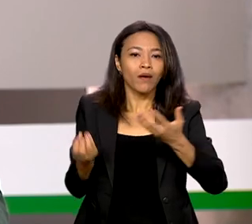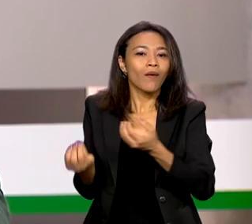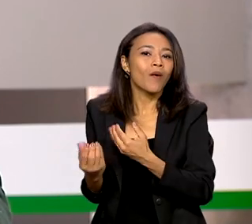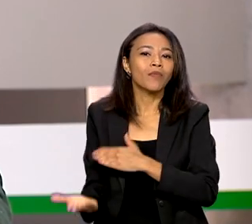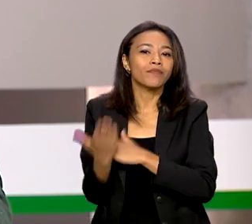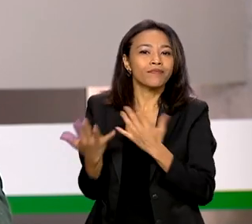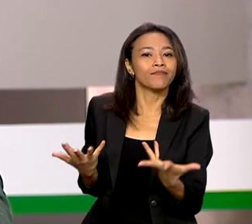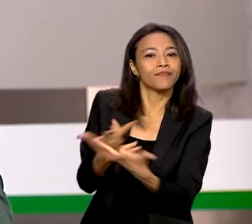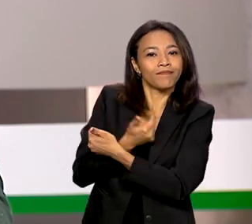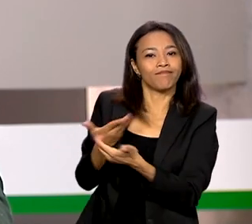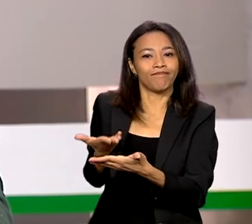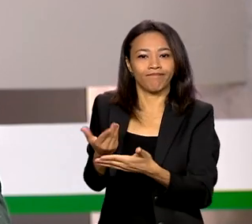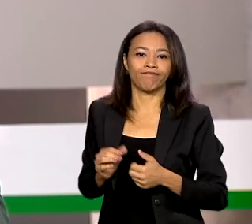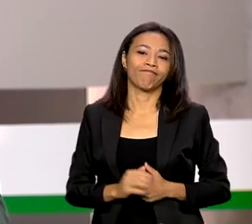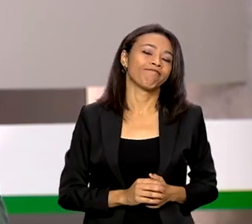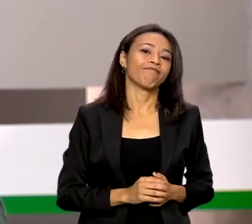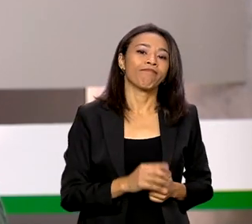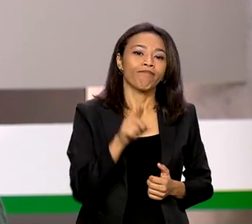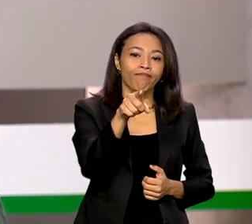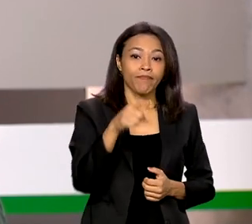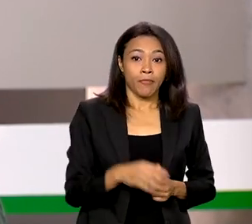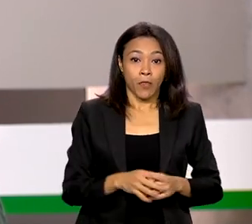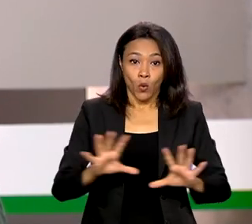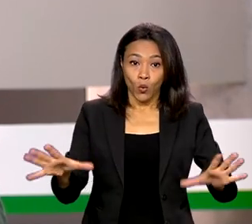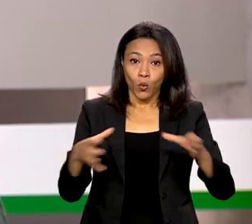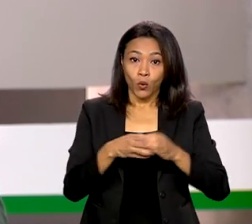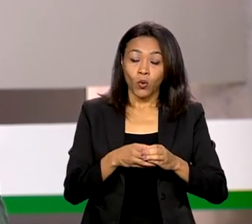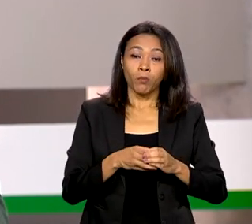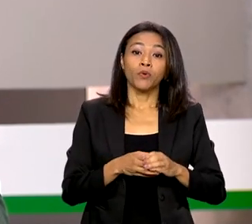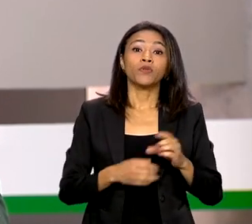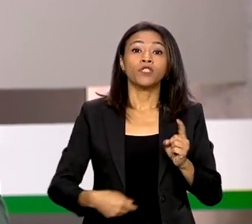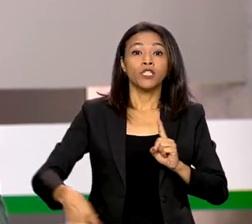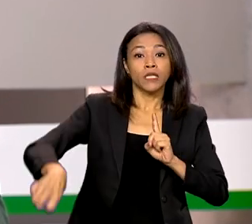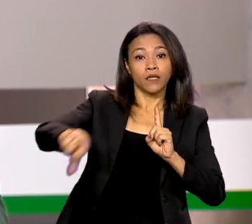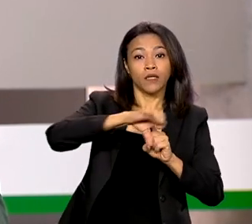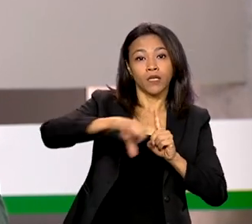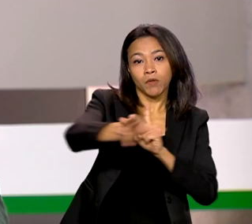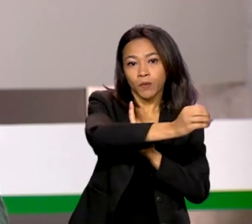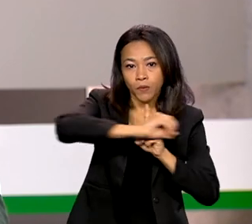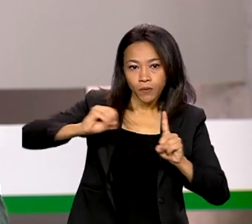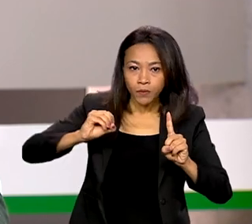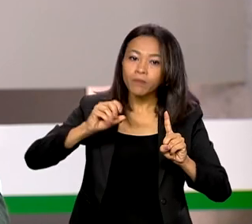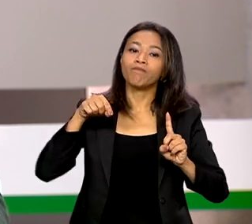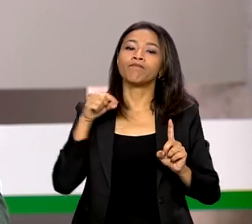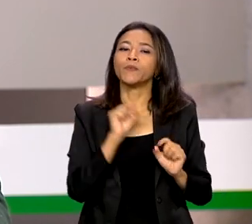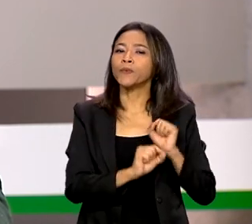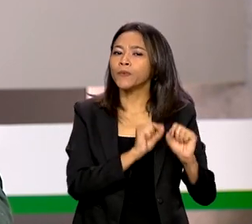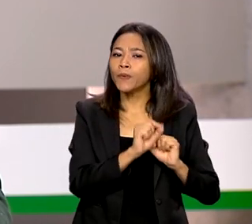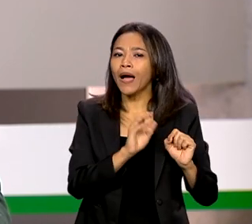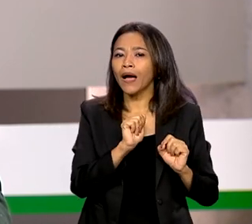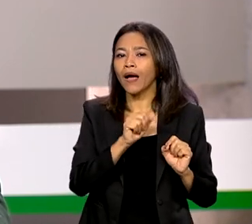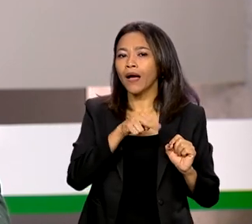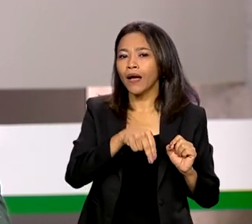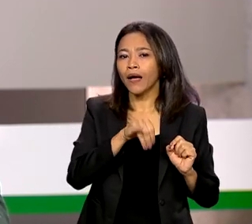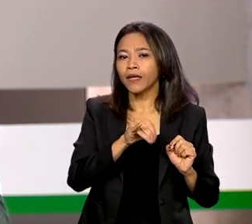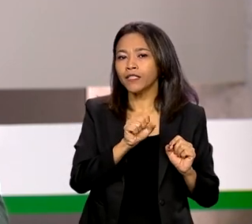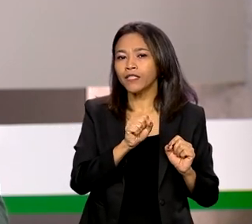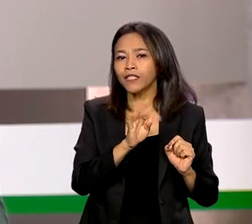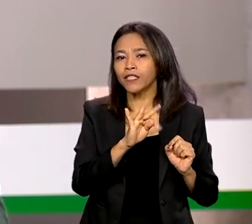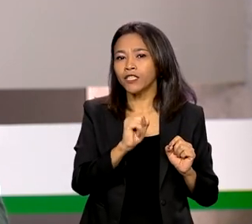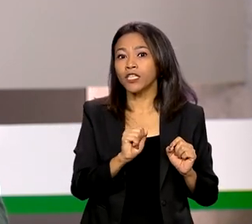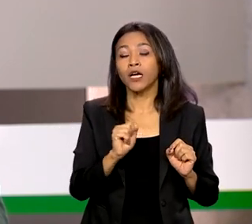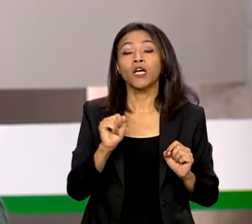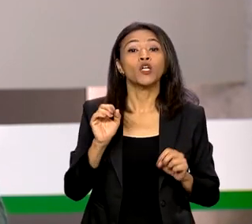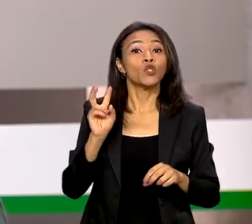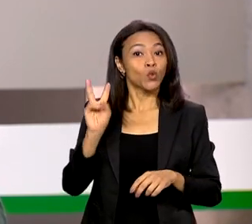A Comissão de Anistia concedeu anistia política e reparação econômica a mais duas pessoas por conta